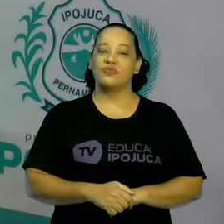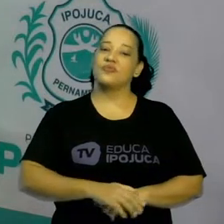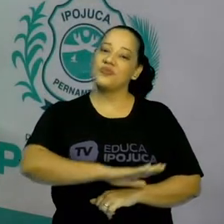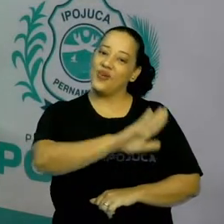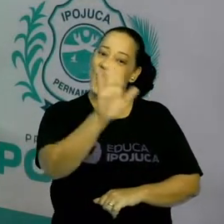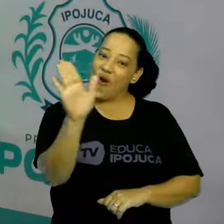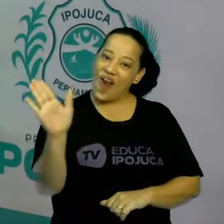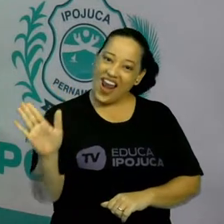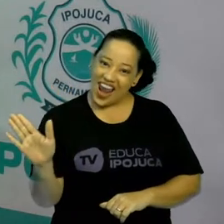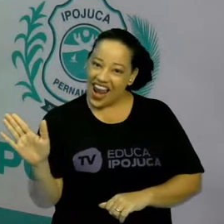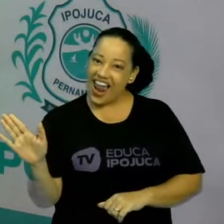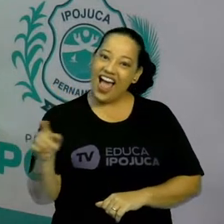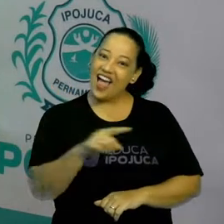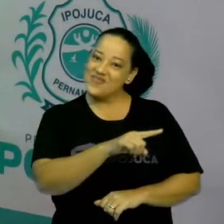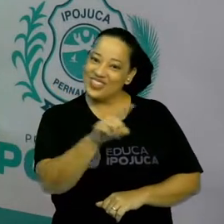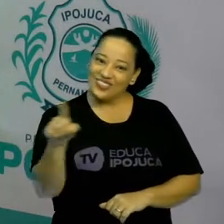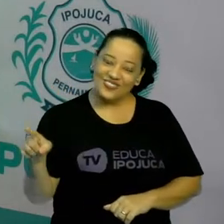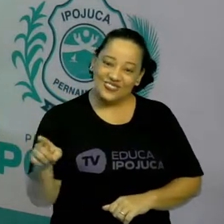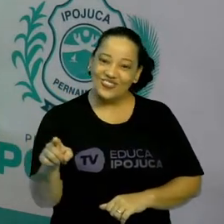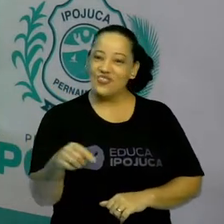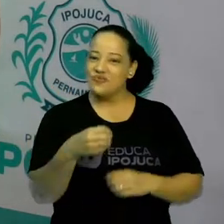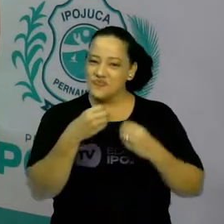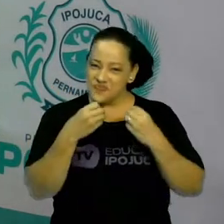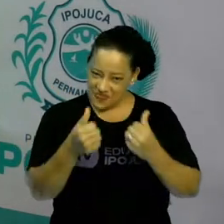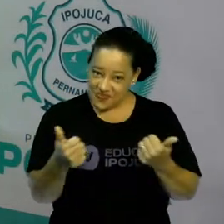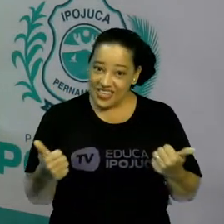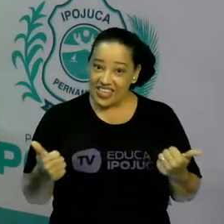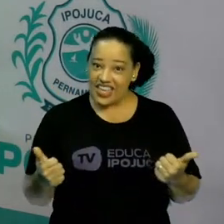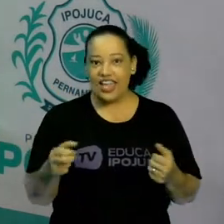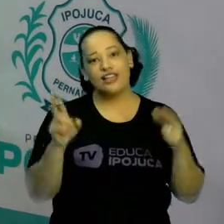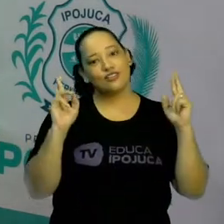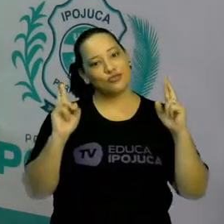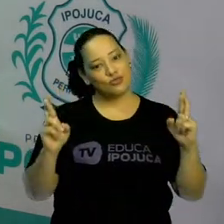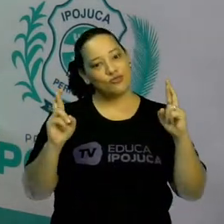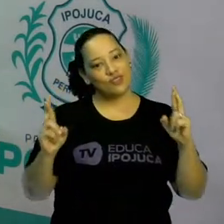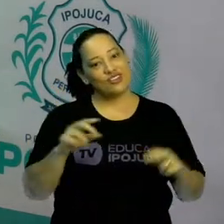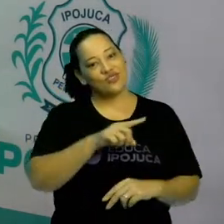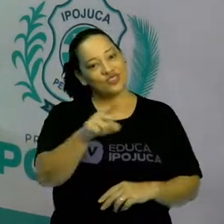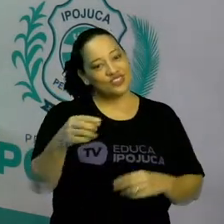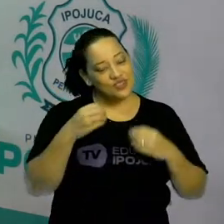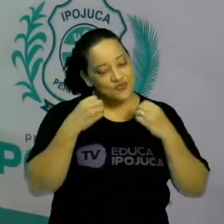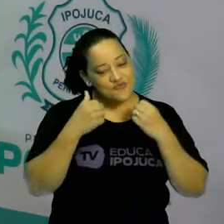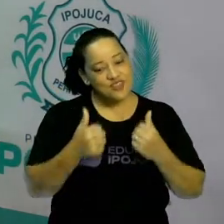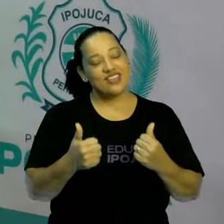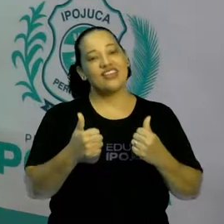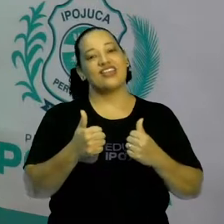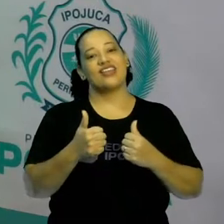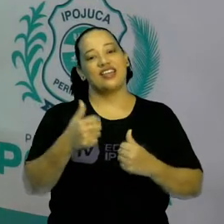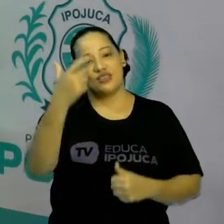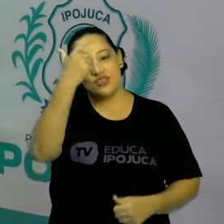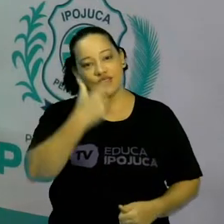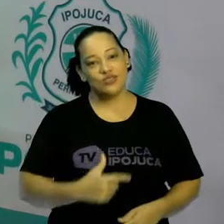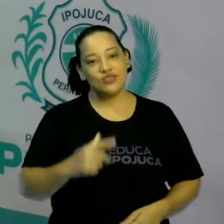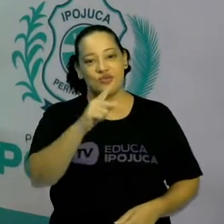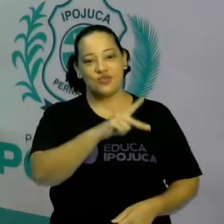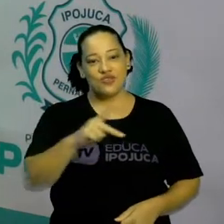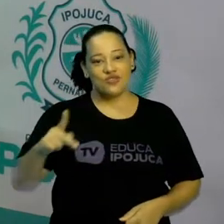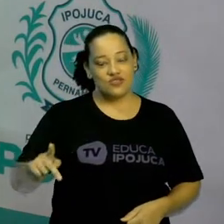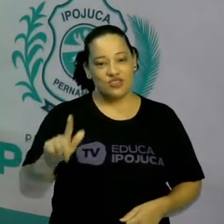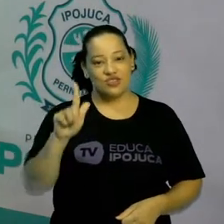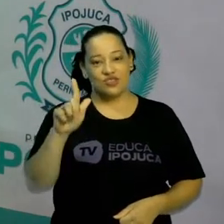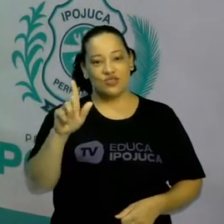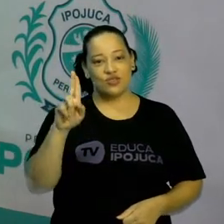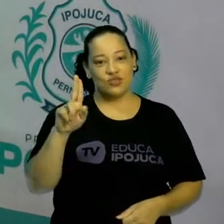Olá pessoal, como é que estão vocês? Espero que estejam todos muito bem. Aqui é o professor Gustavo falando